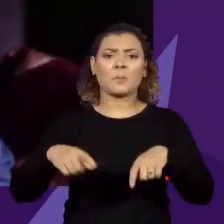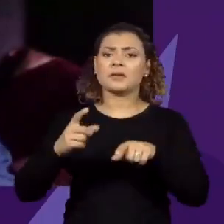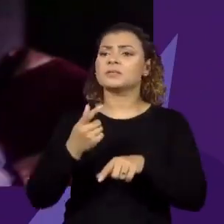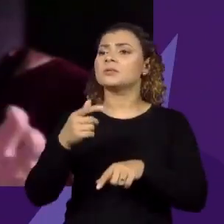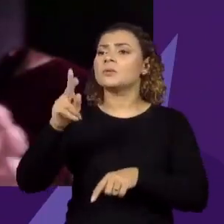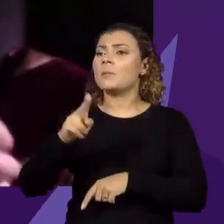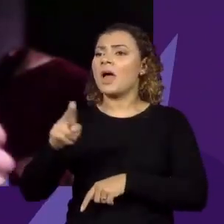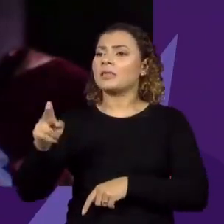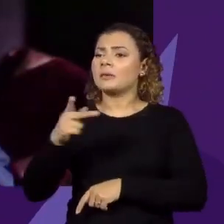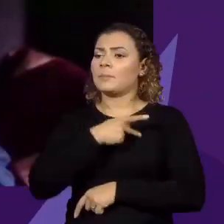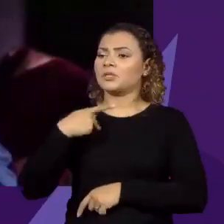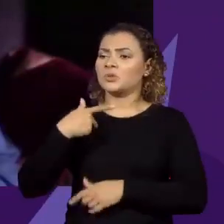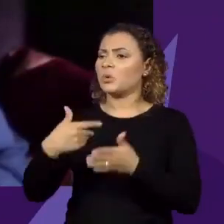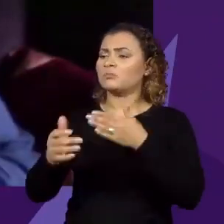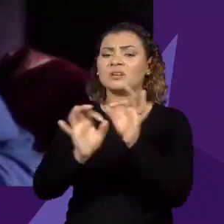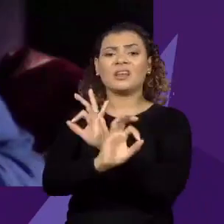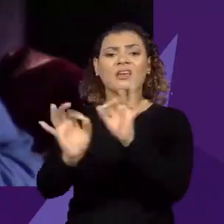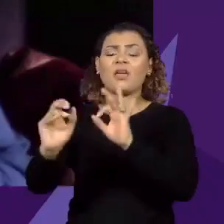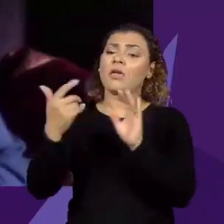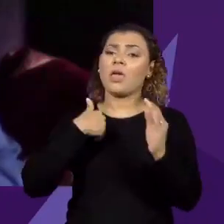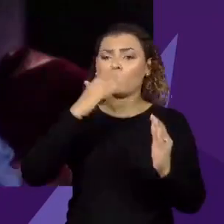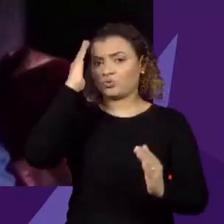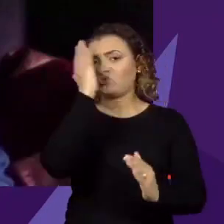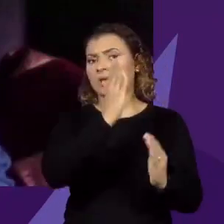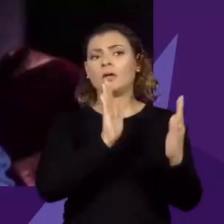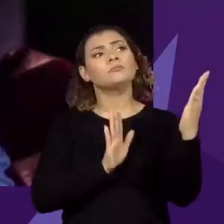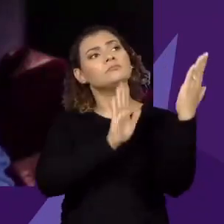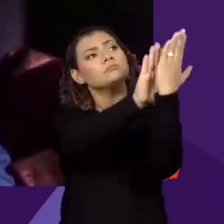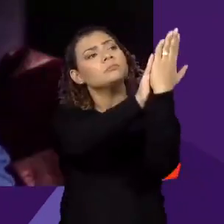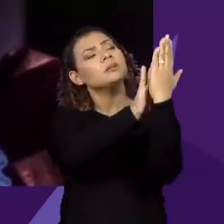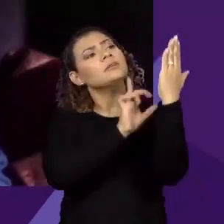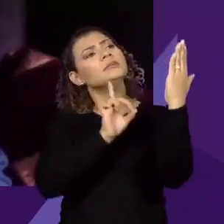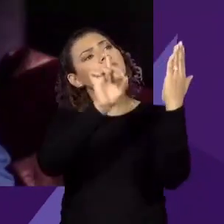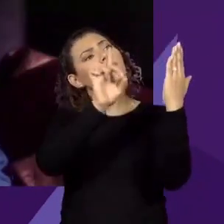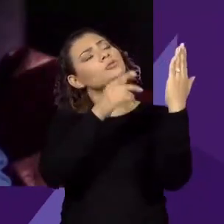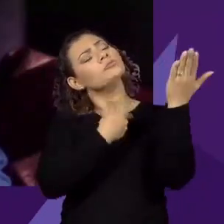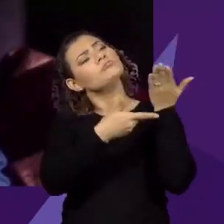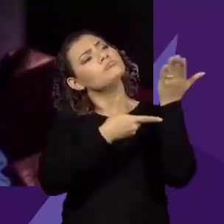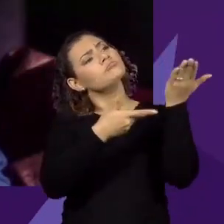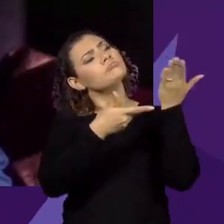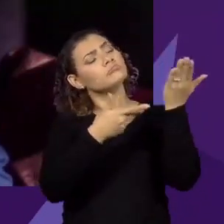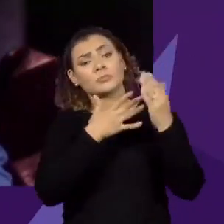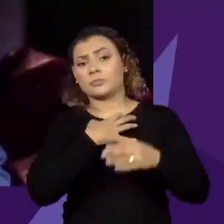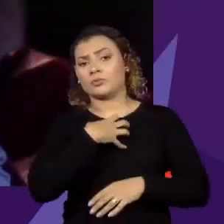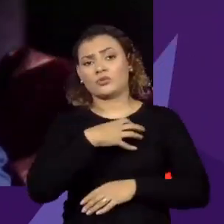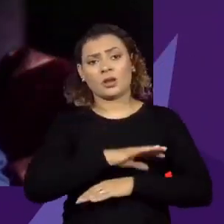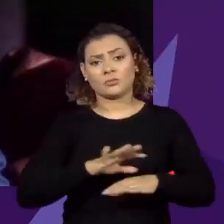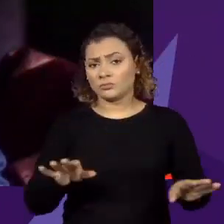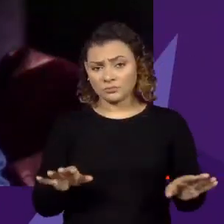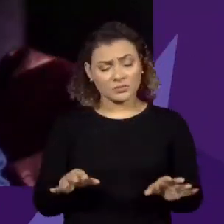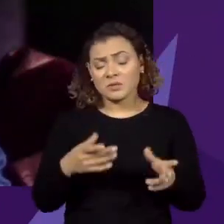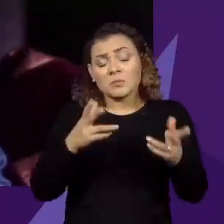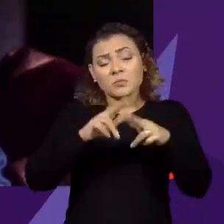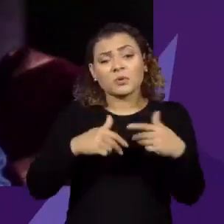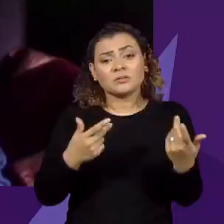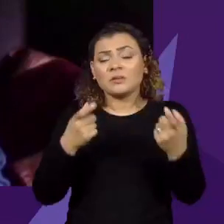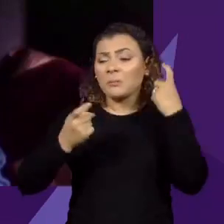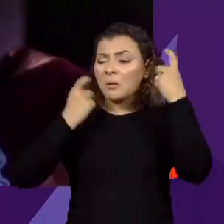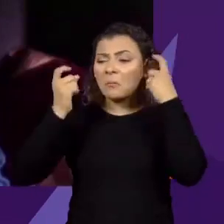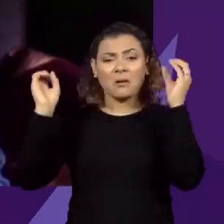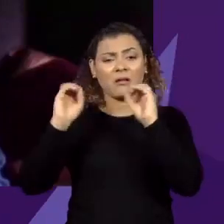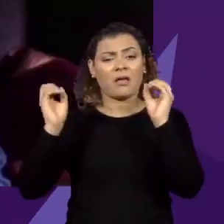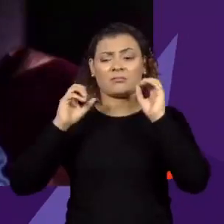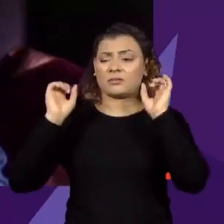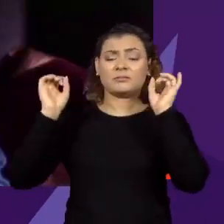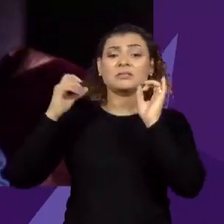de pastor, de ninguém para que seja meu intermediário, eu mesmo falo com Deus, do meu jeito eu falo, então não me preocupei muito com esse negócio, se